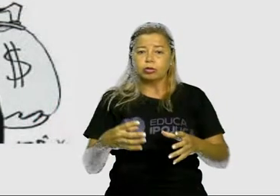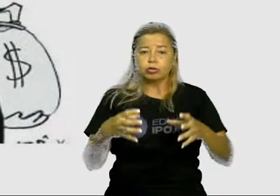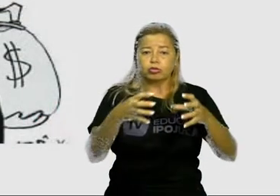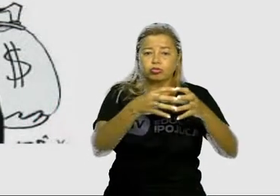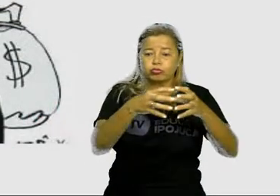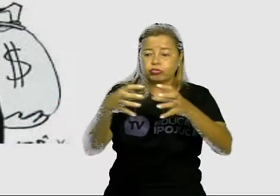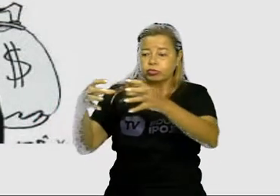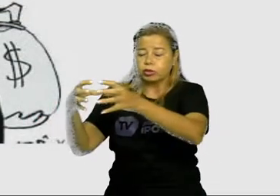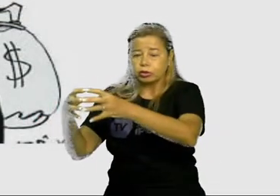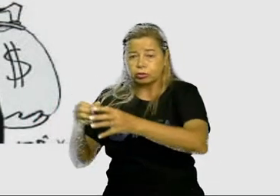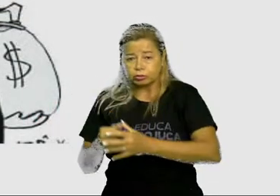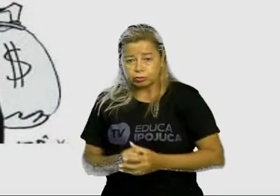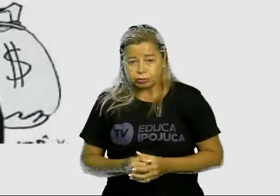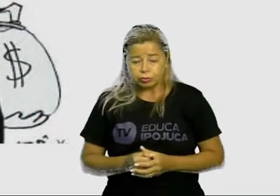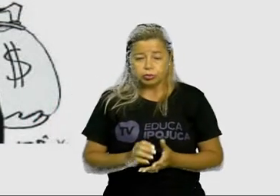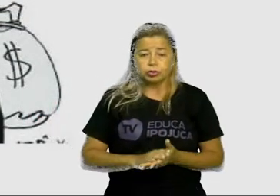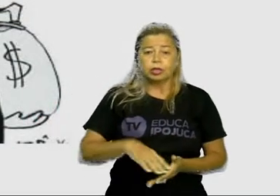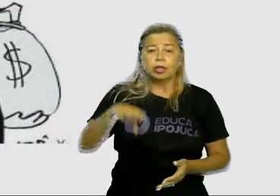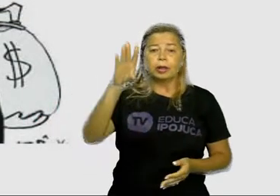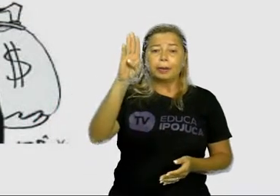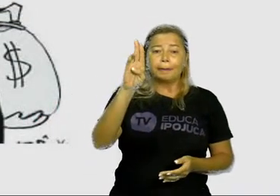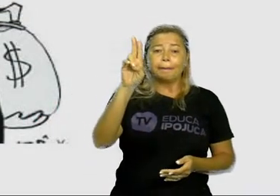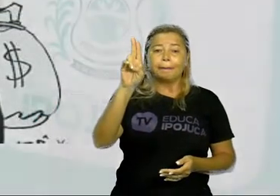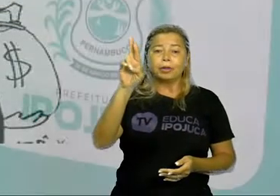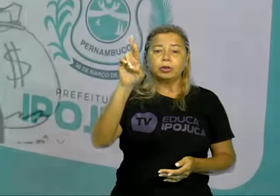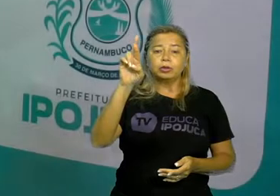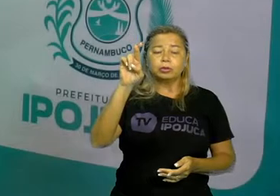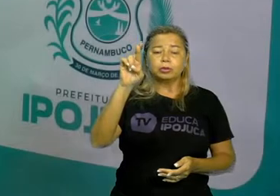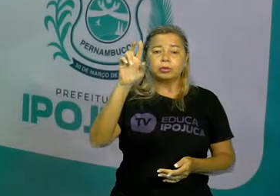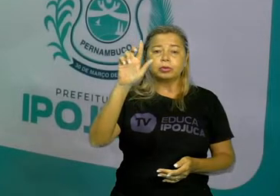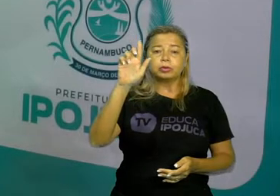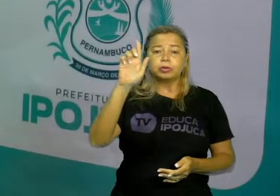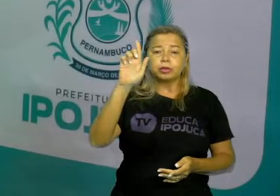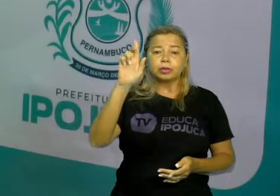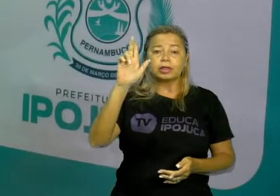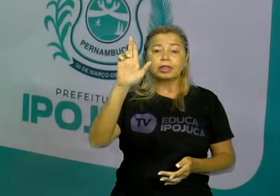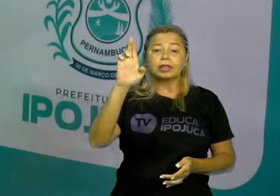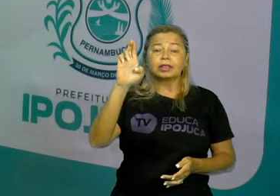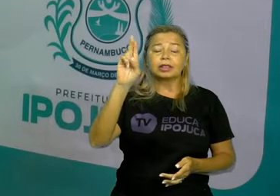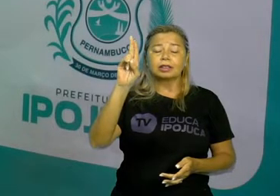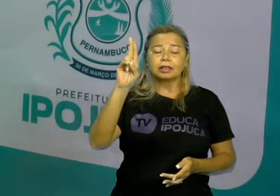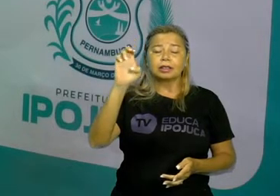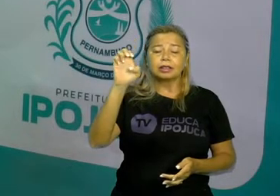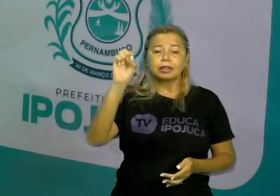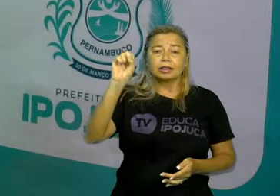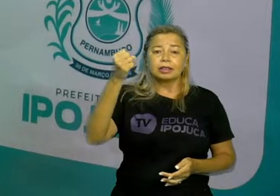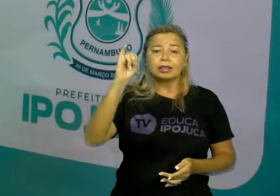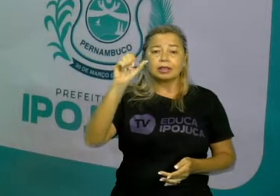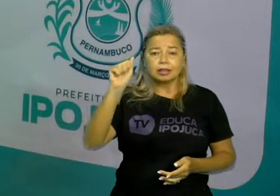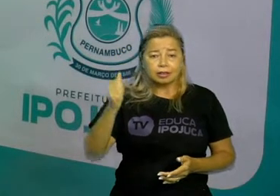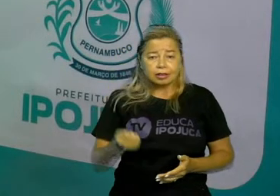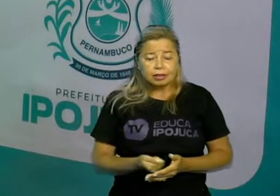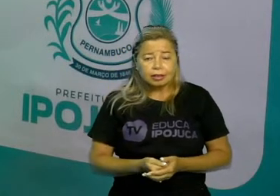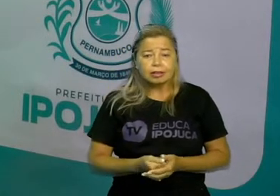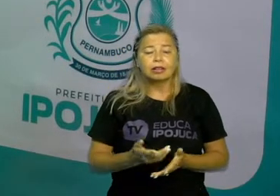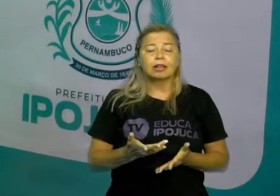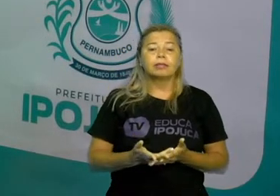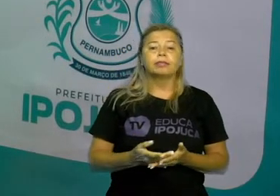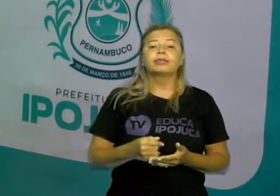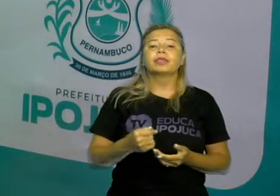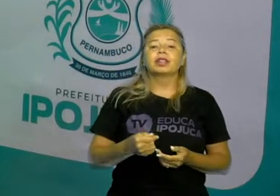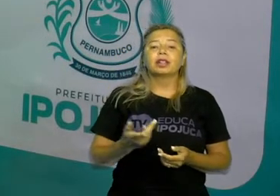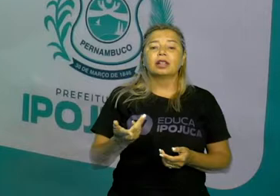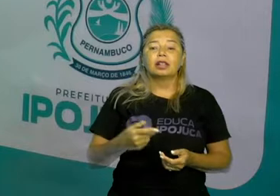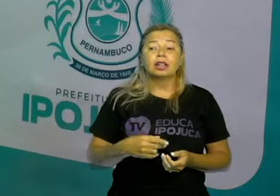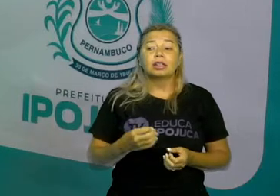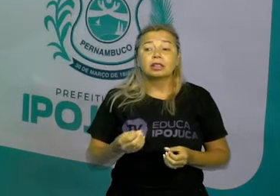proletariado. Quem é a burguesia e quem é o proletariado? A burguesia são